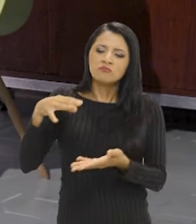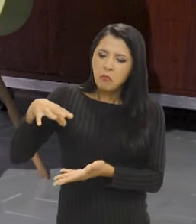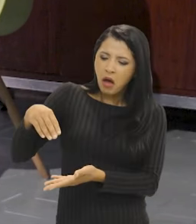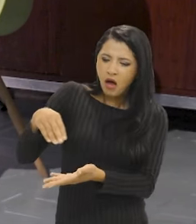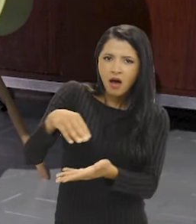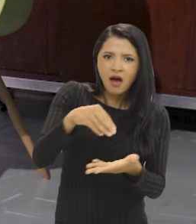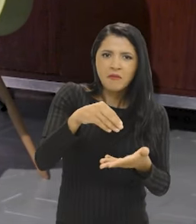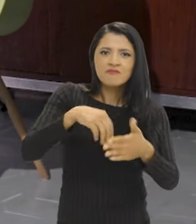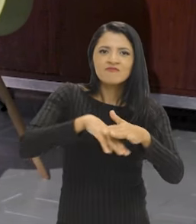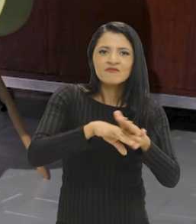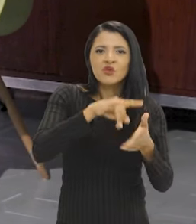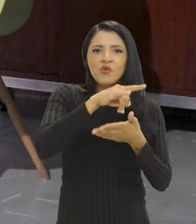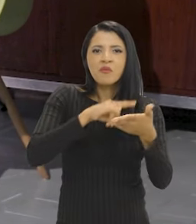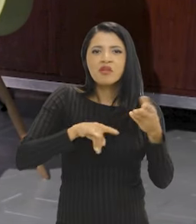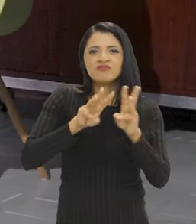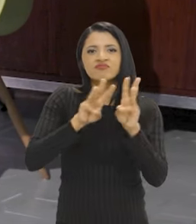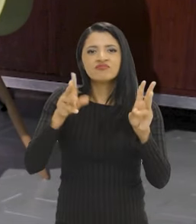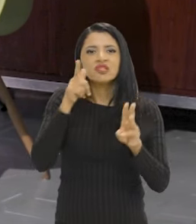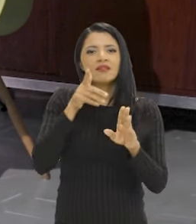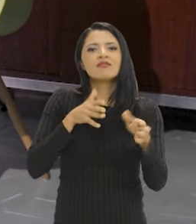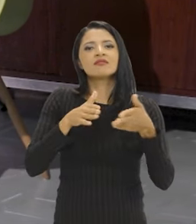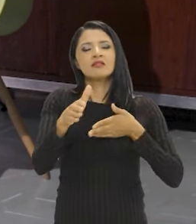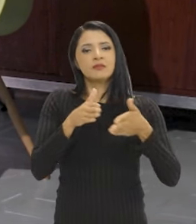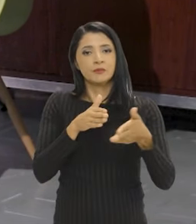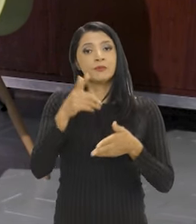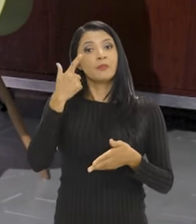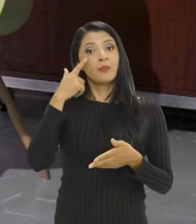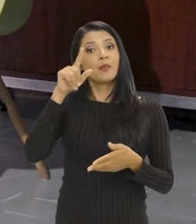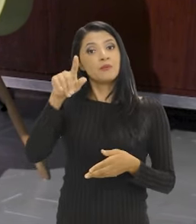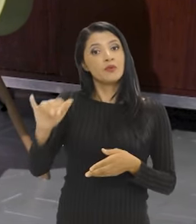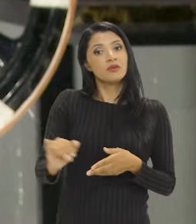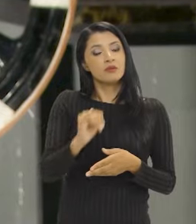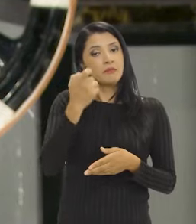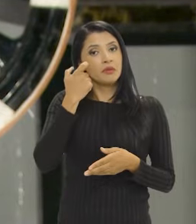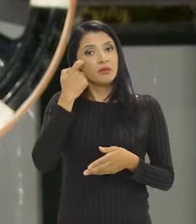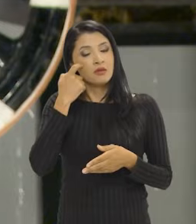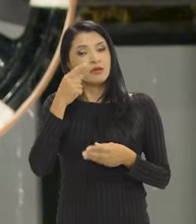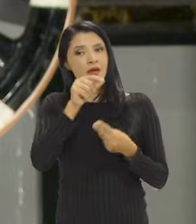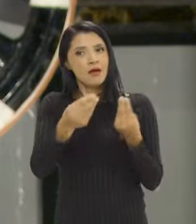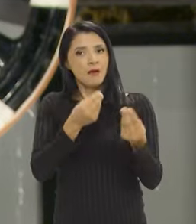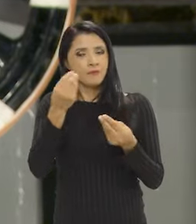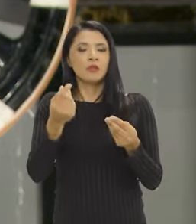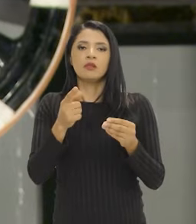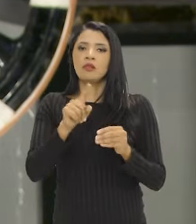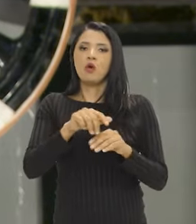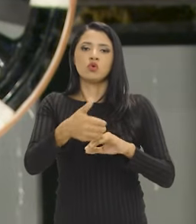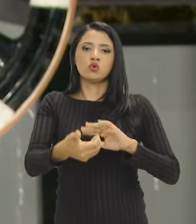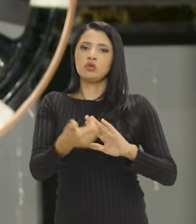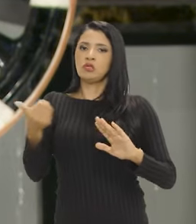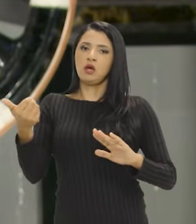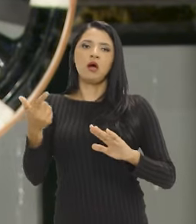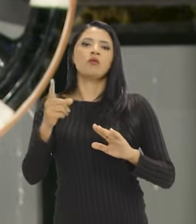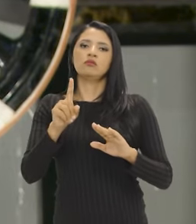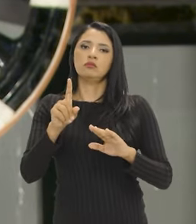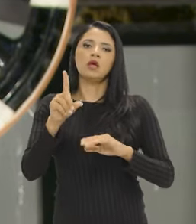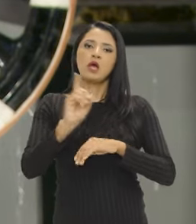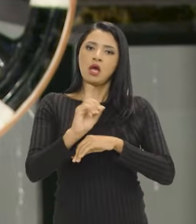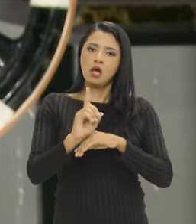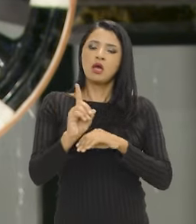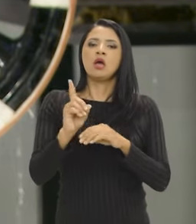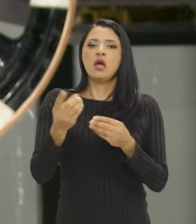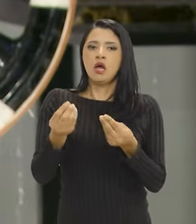É, e aí é importante a gente pensar a digitalização numa chave de superação da exclusão analógica e